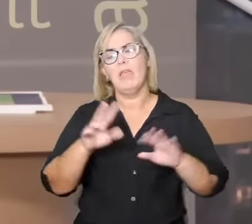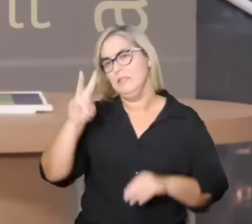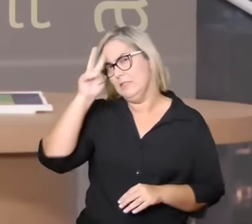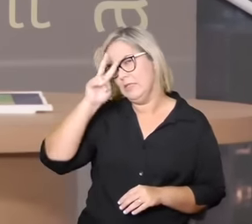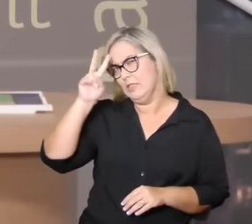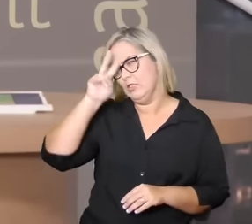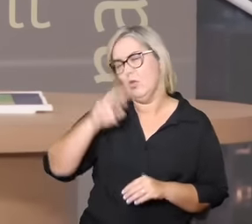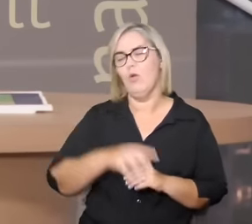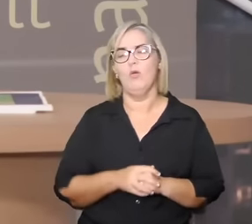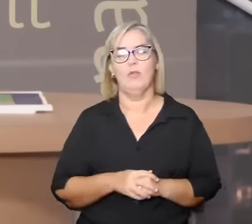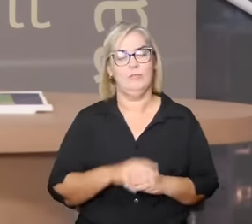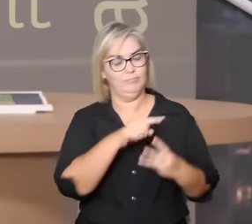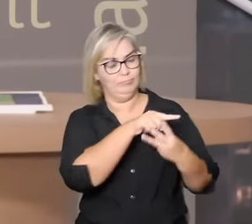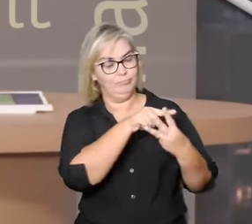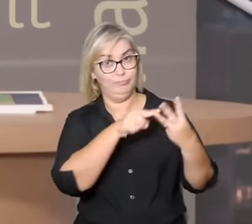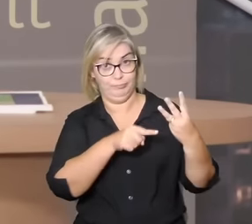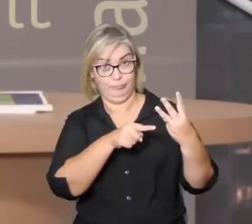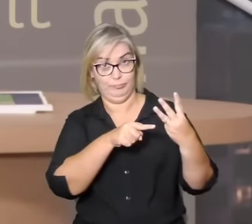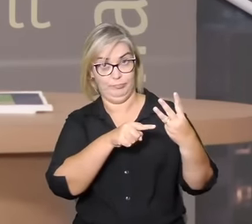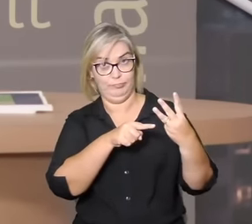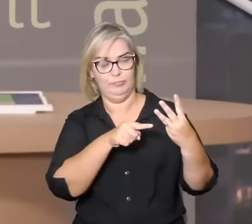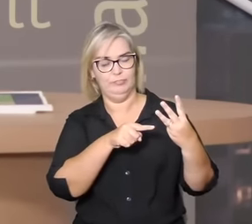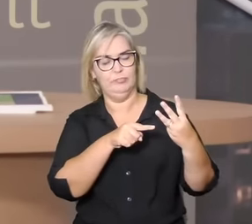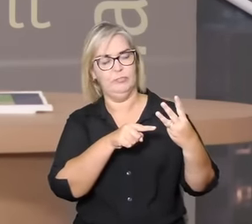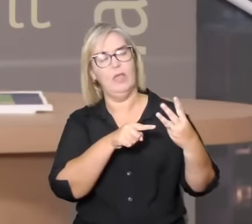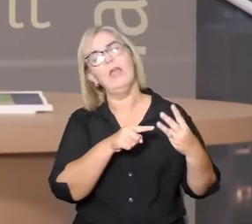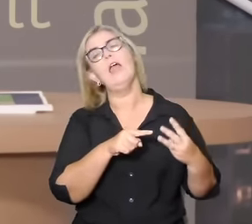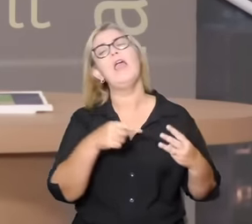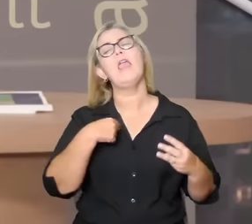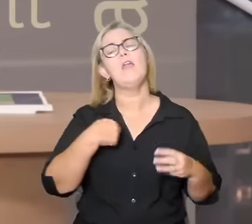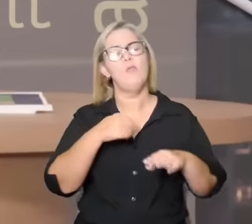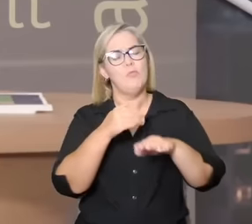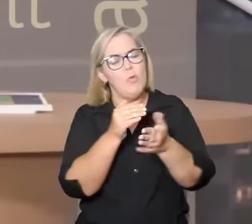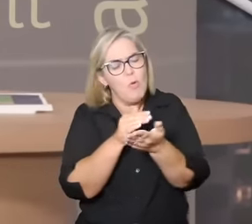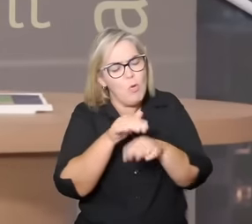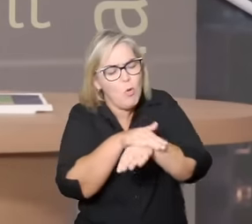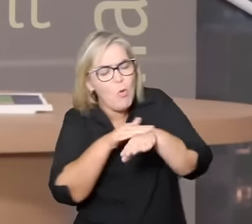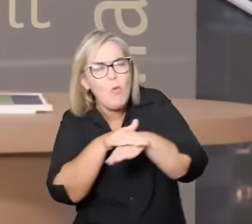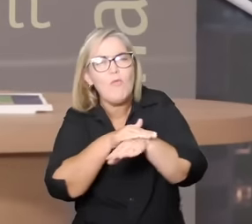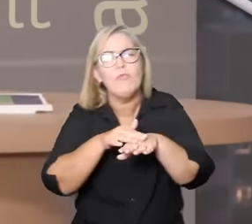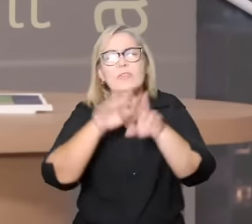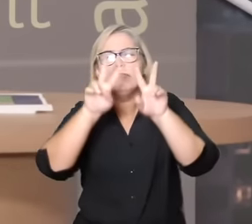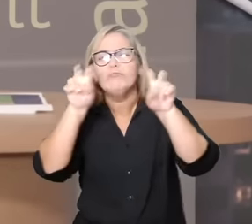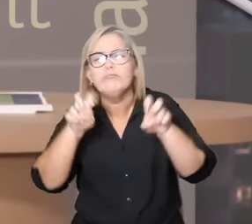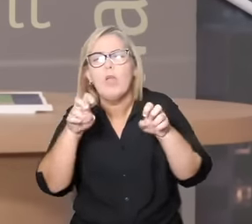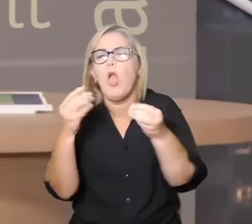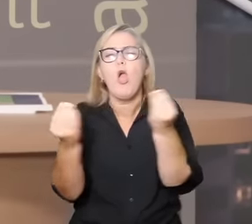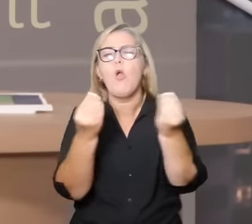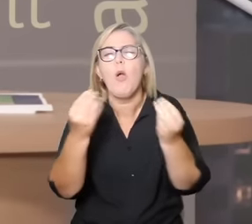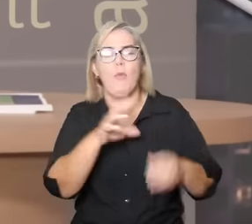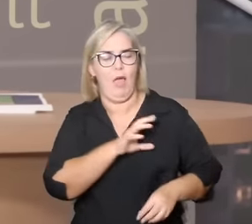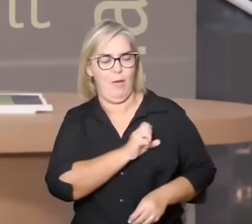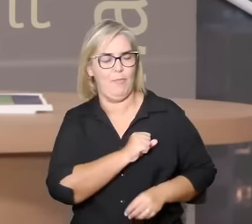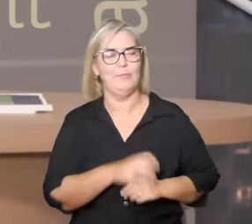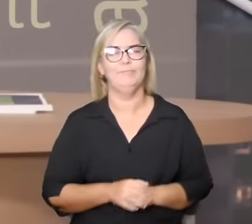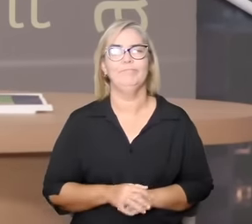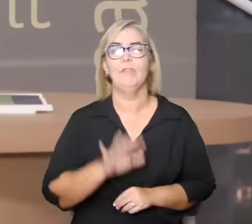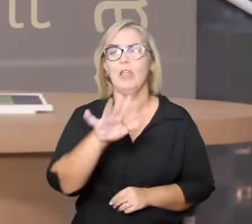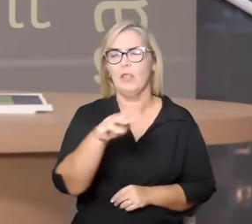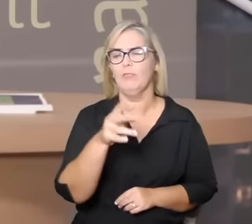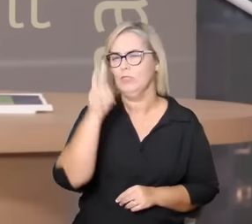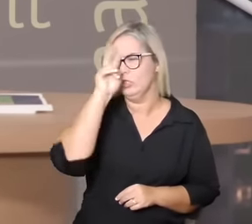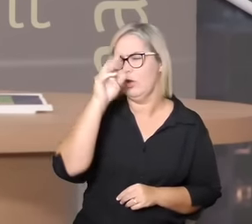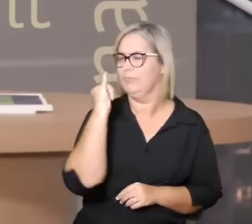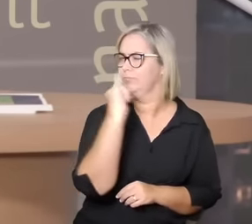eu vou começar com esse mito para a gente partir para conversar sobre a potência do amor. Era uma vez, há muito tempo atrás,